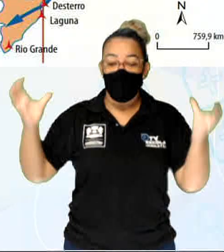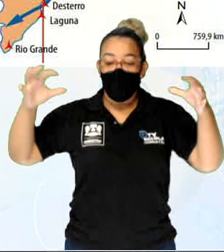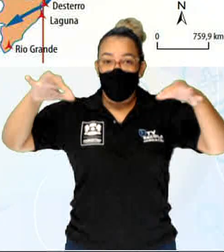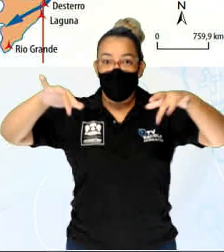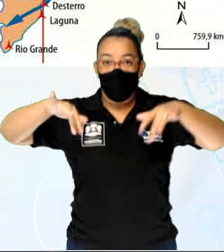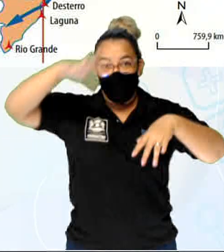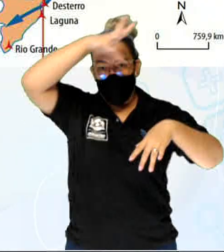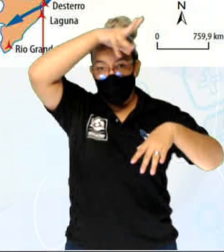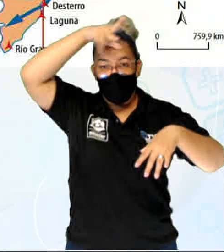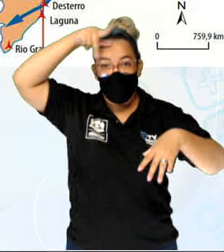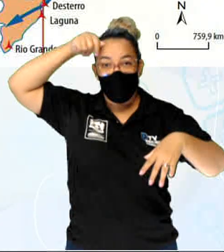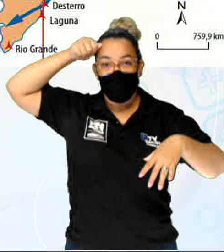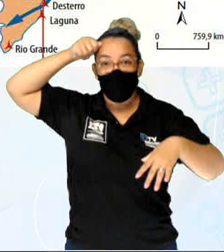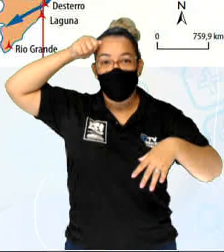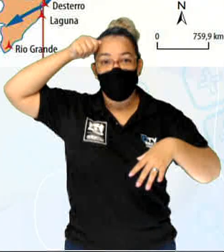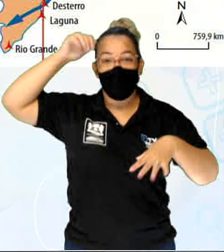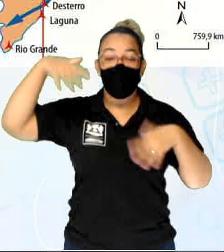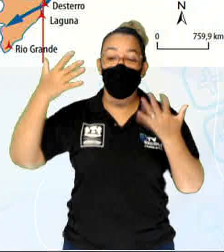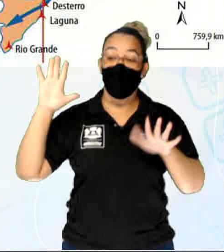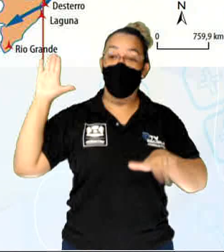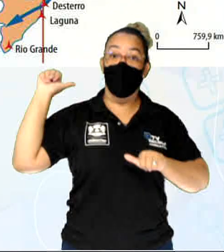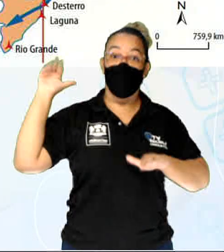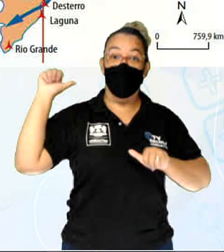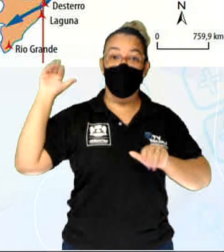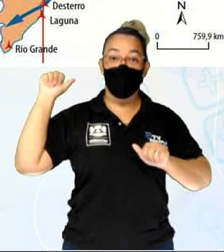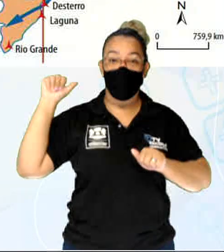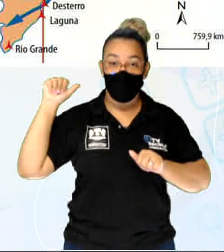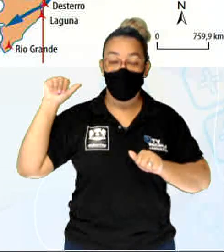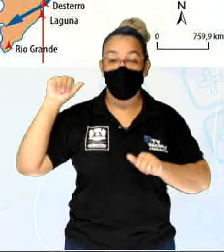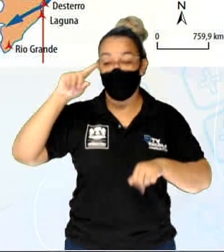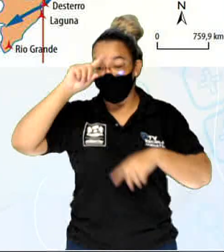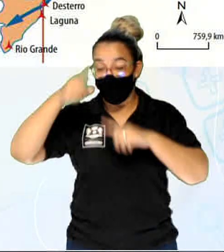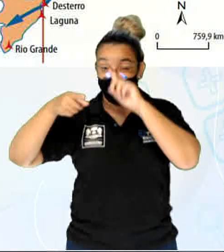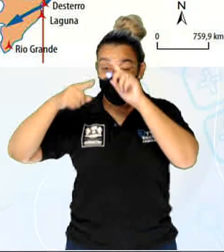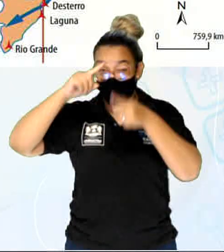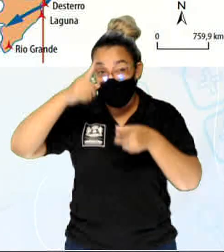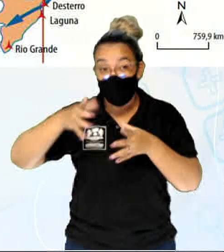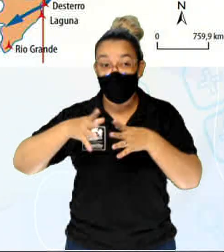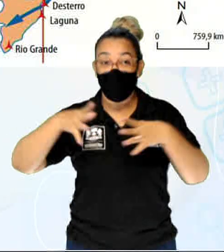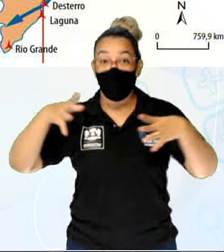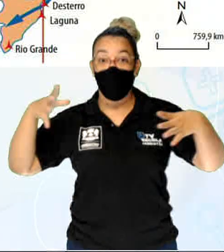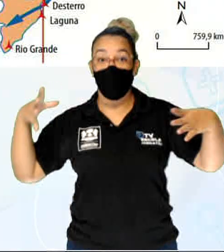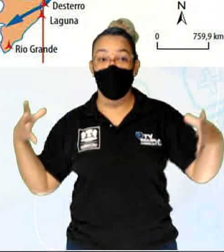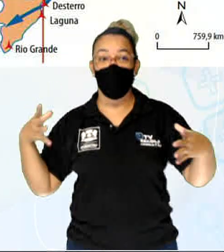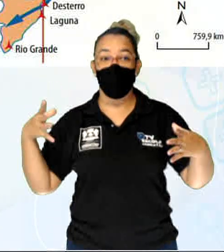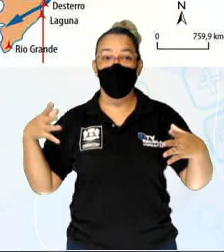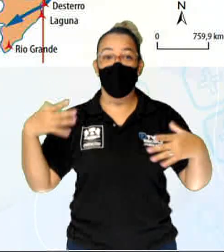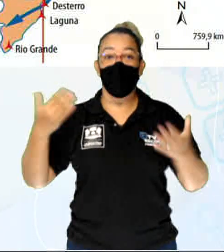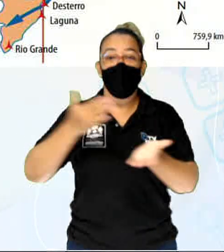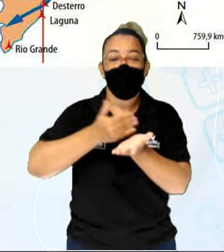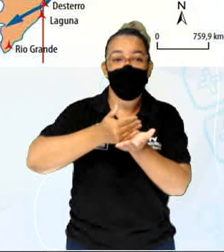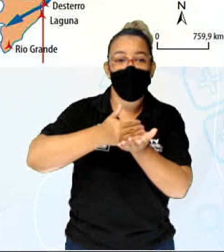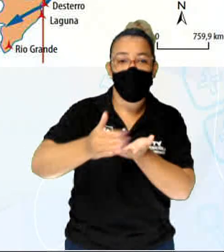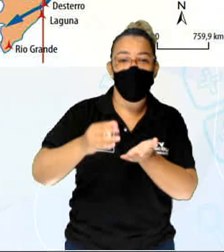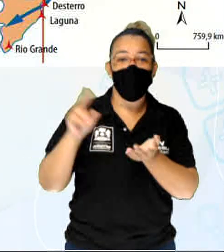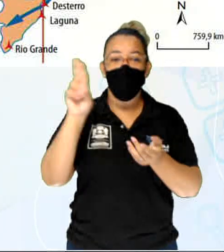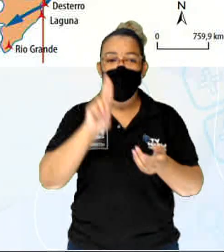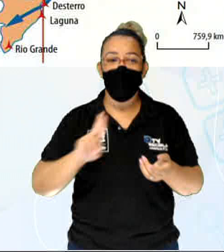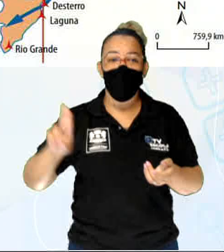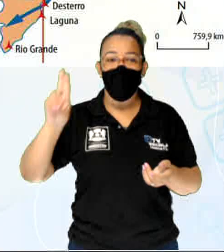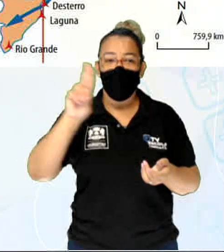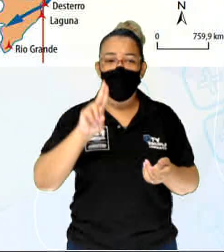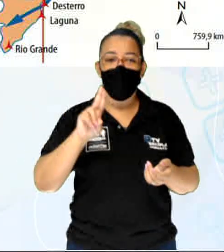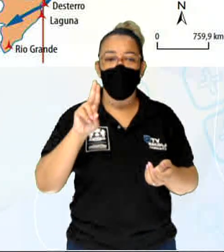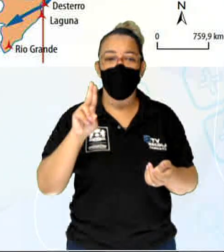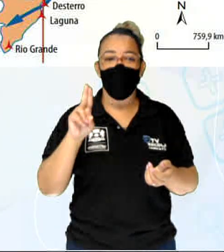controlava a maior parte da baixa do prata. Então, nesse Tratado, o princípio de uso capião. Aí vem uma palavra em latim,